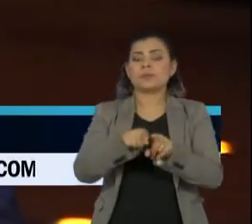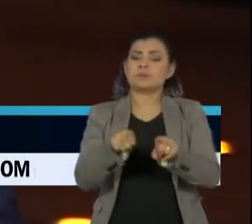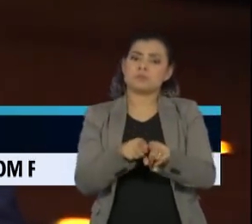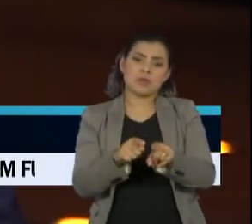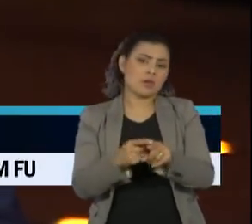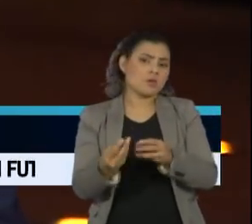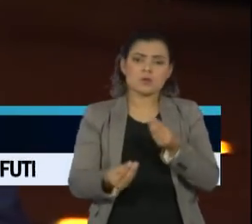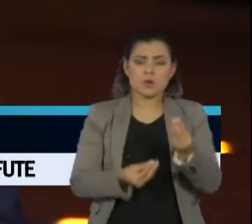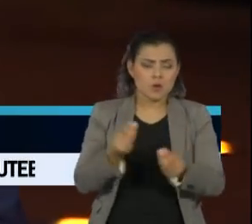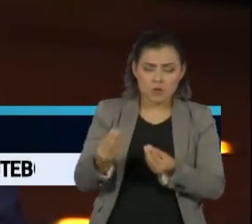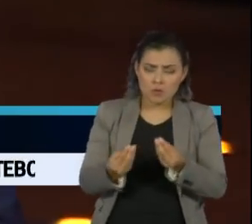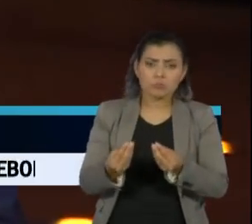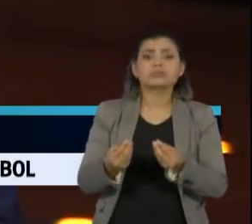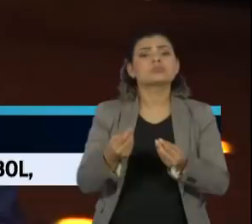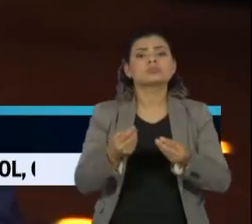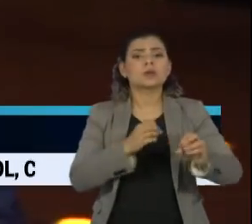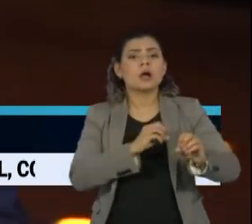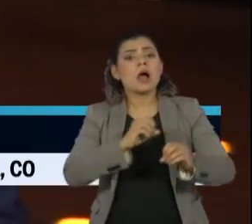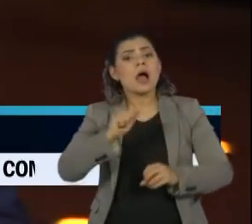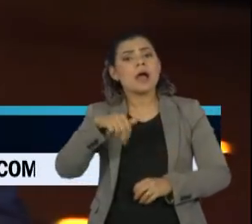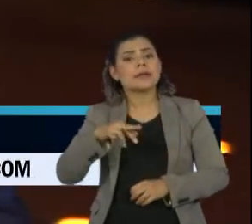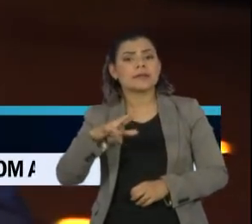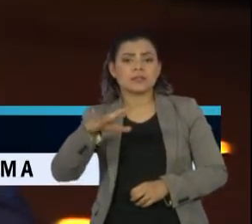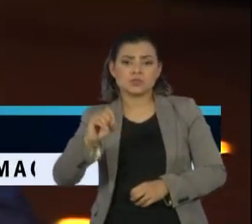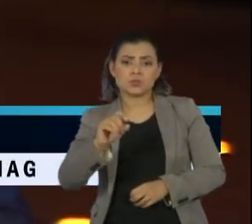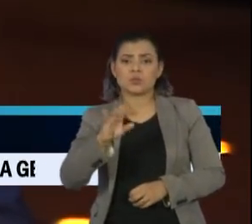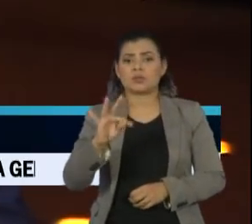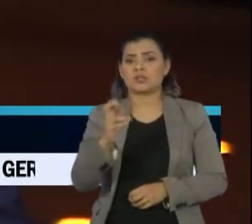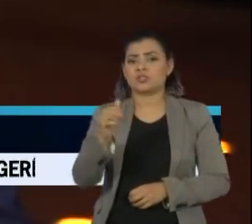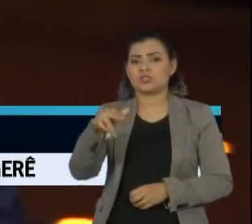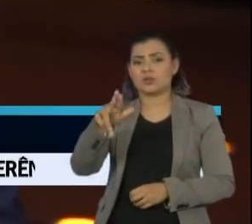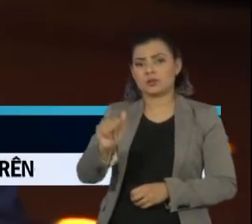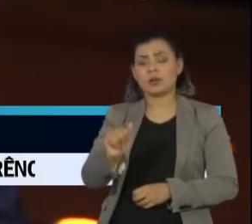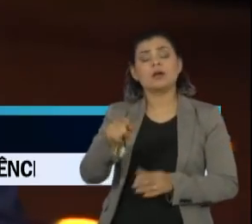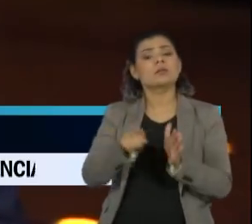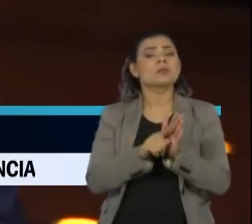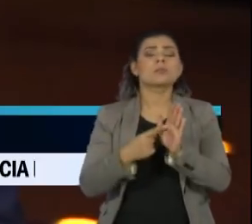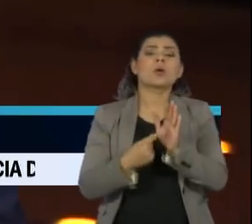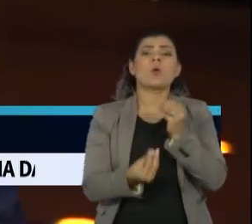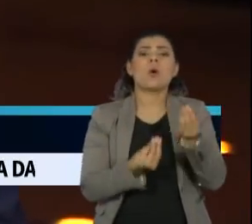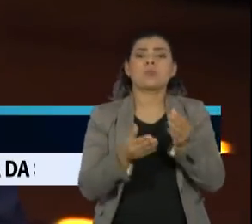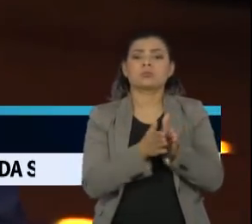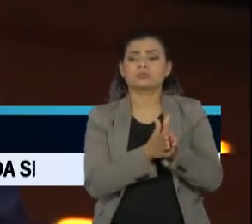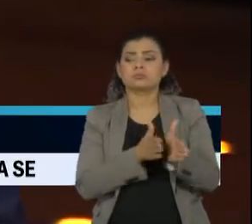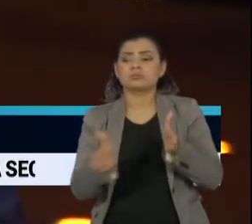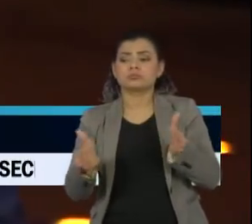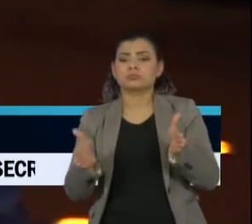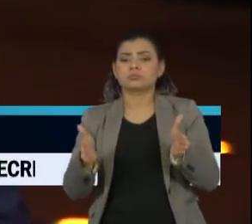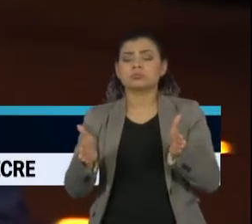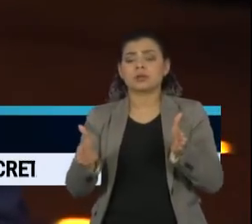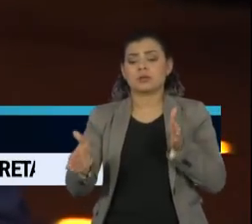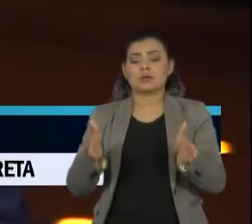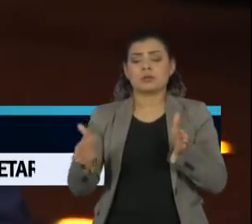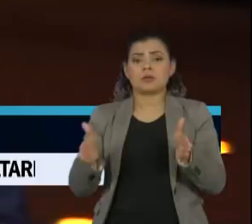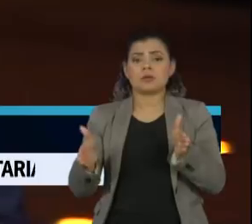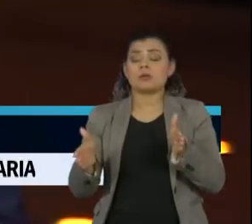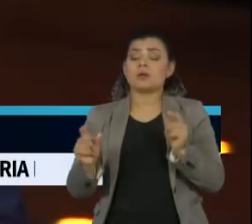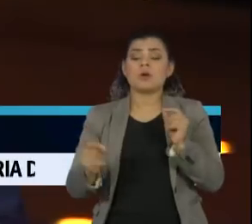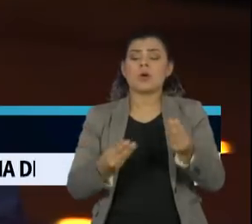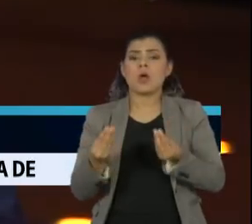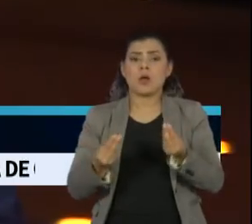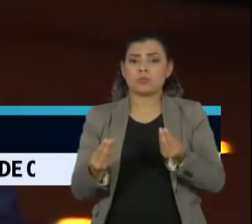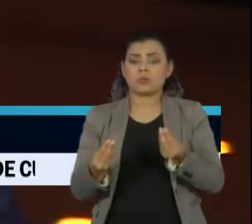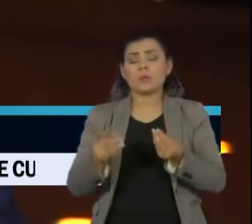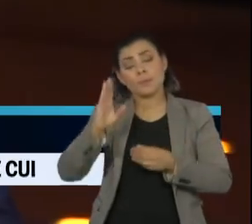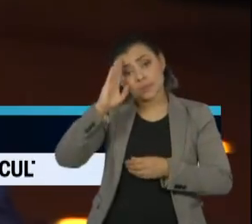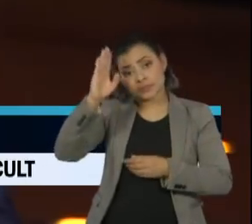Pesquisas Educacionais Anísio Teixeira, de alterar o momento em que ocorrerá o Enem 2020, vem por dois motivos